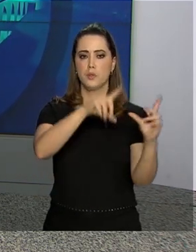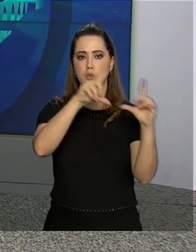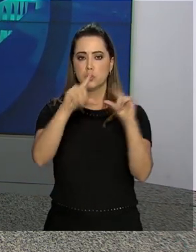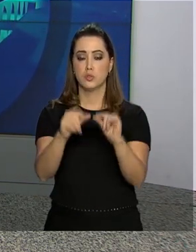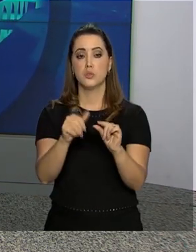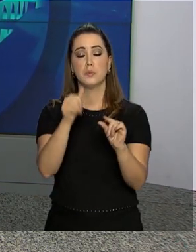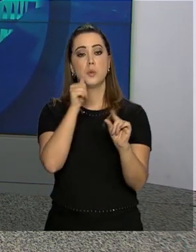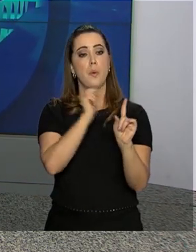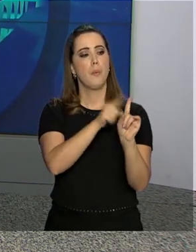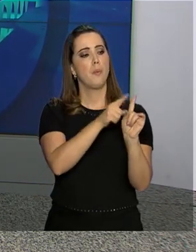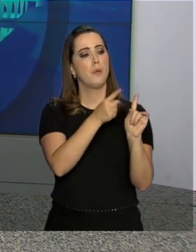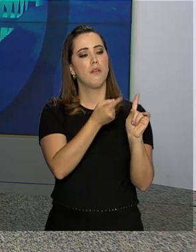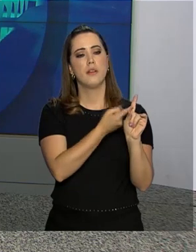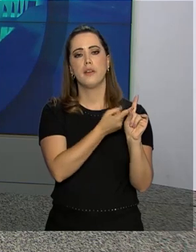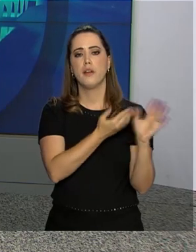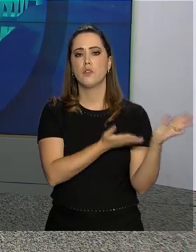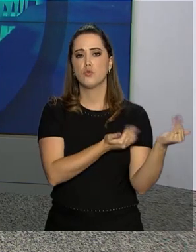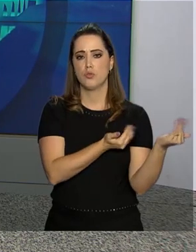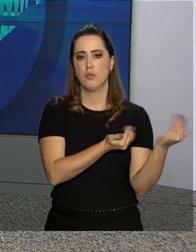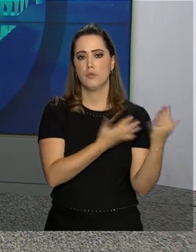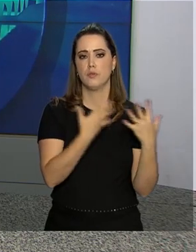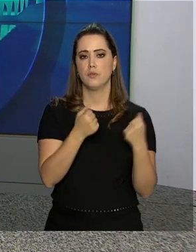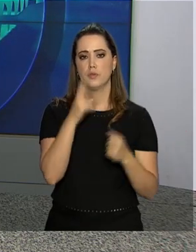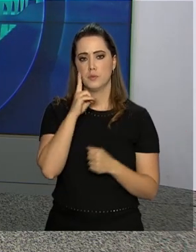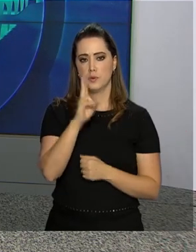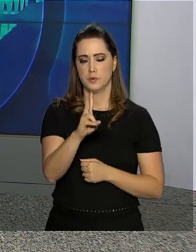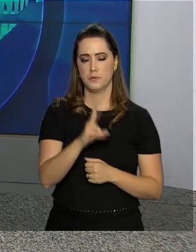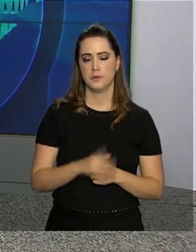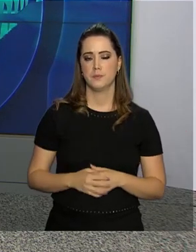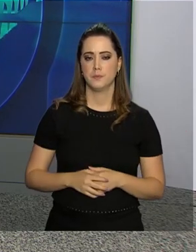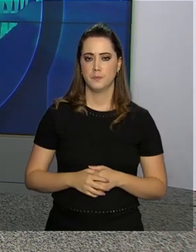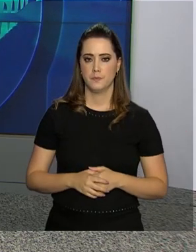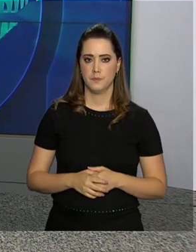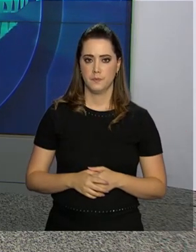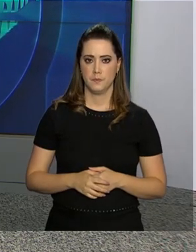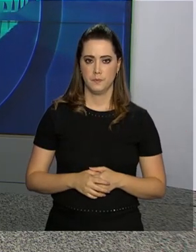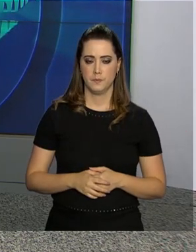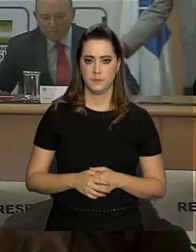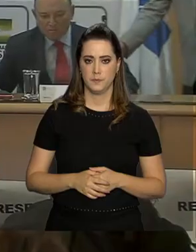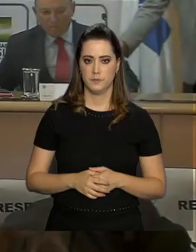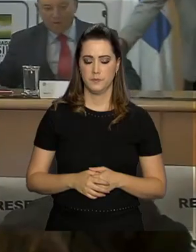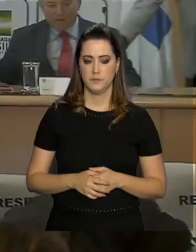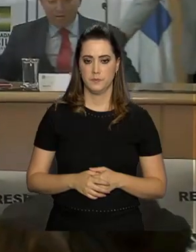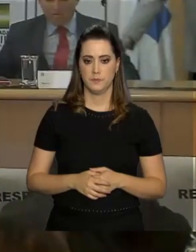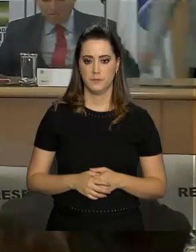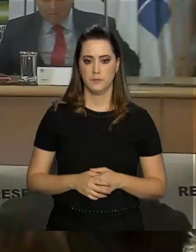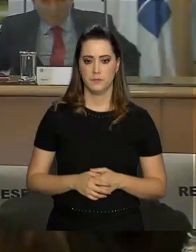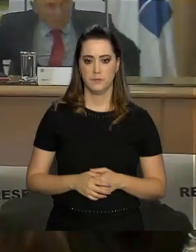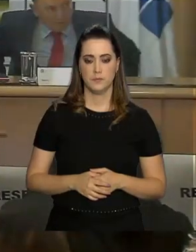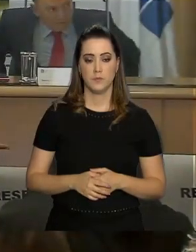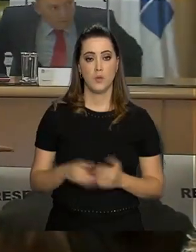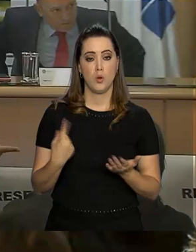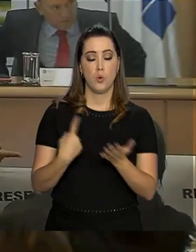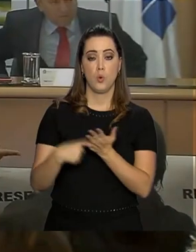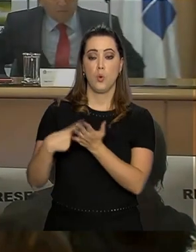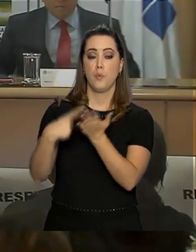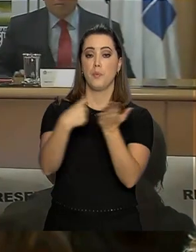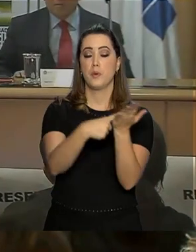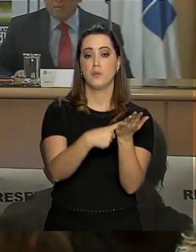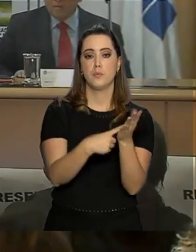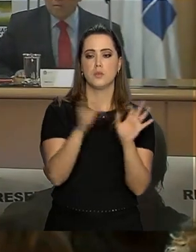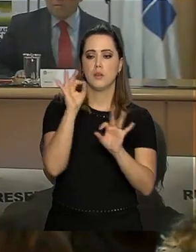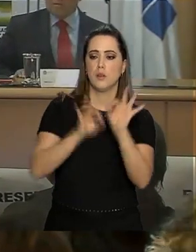adolescentes grávidas. Saiba mais na reportagem de Daniele Popov. O acordo propõe